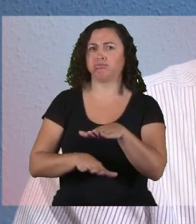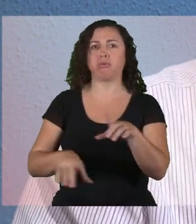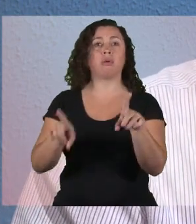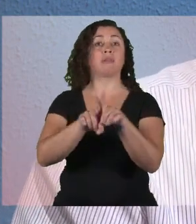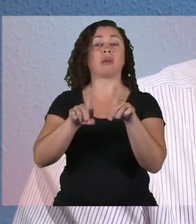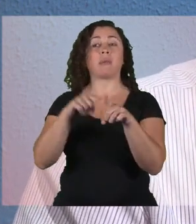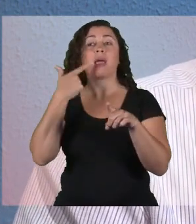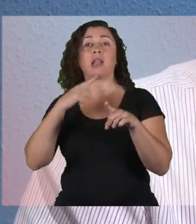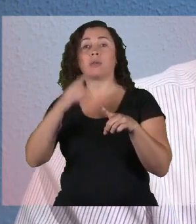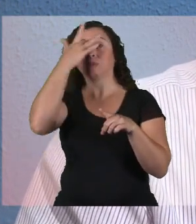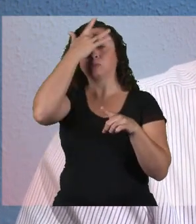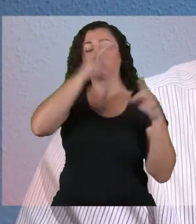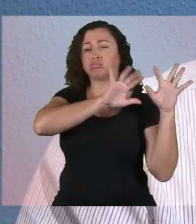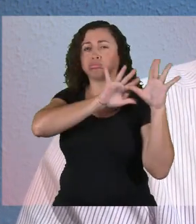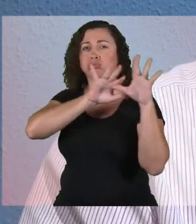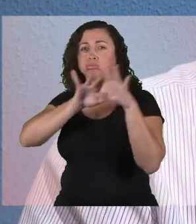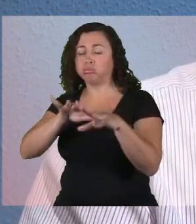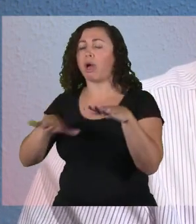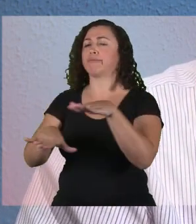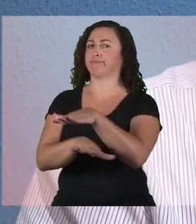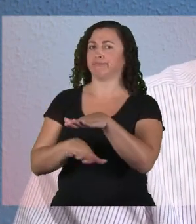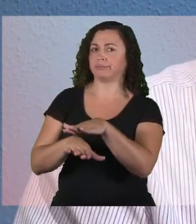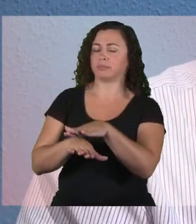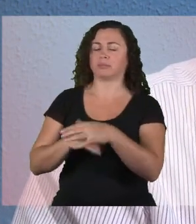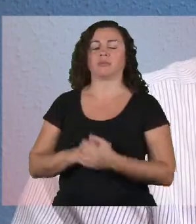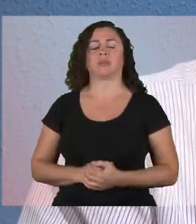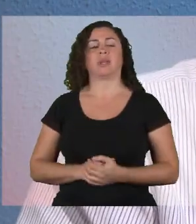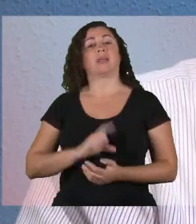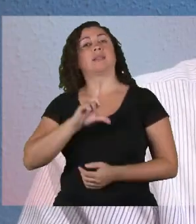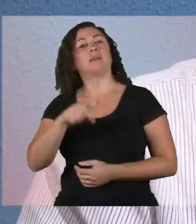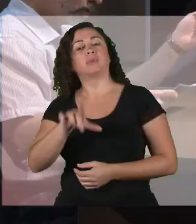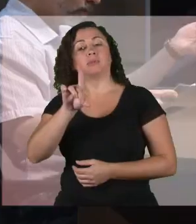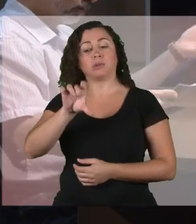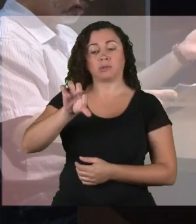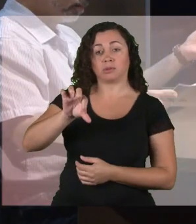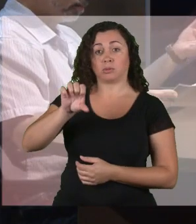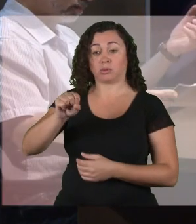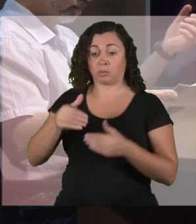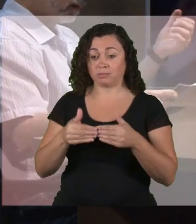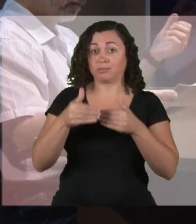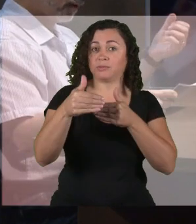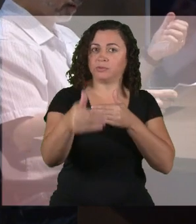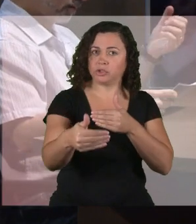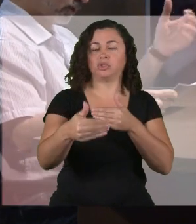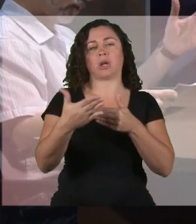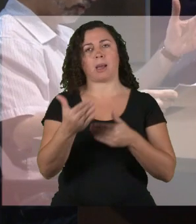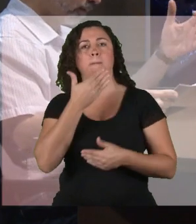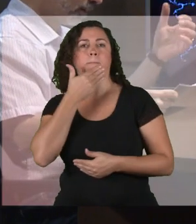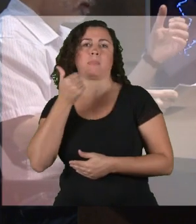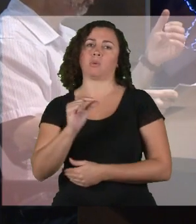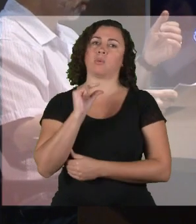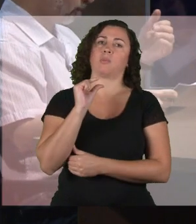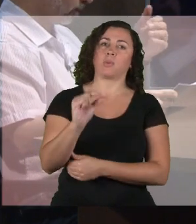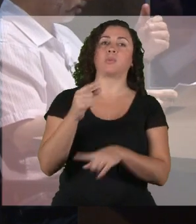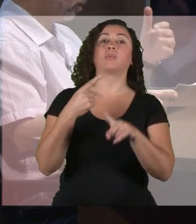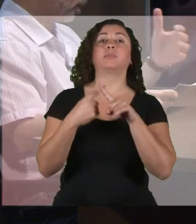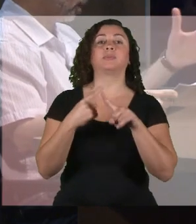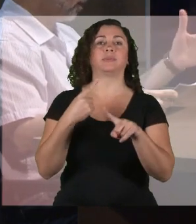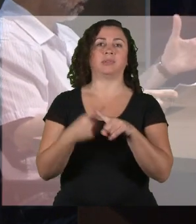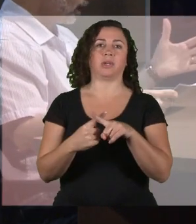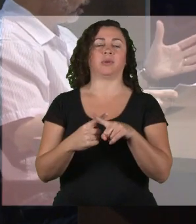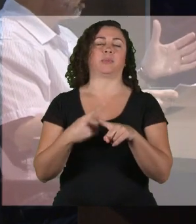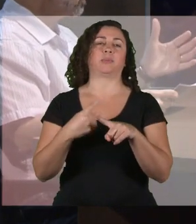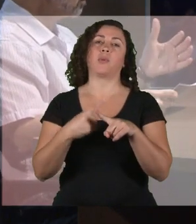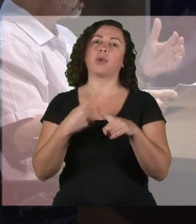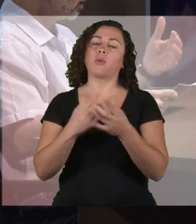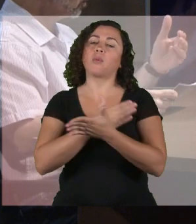e em relação às línguas dos imigrantes. Depois, em 88, já houve uma melhora, porque houve uma